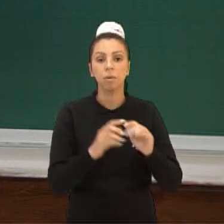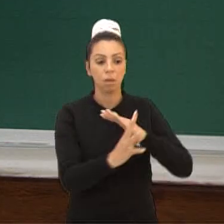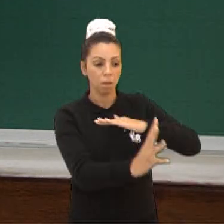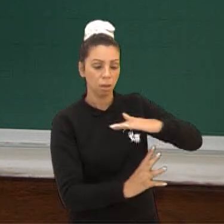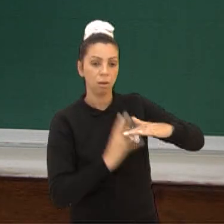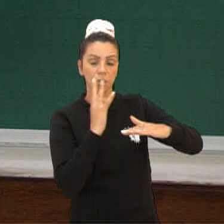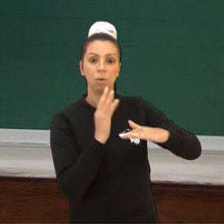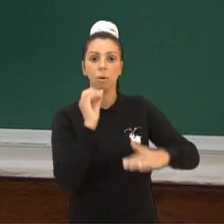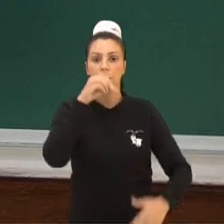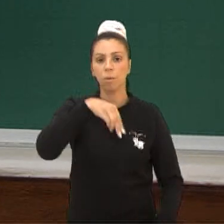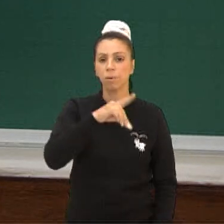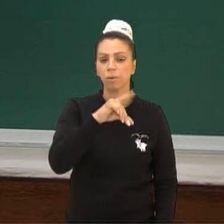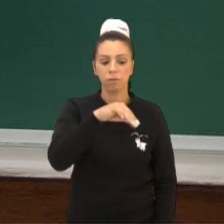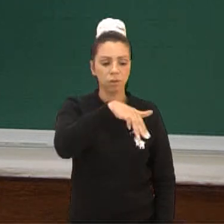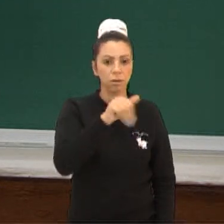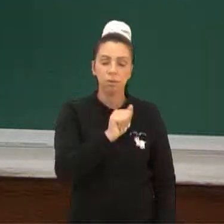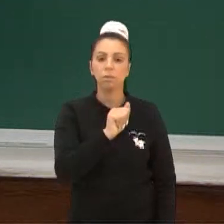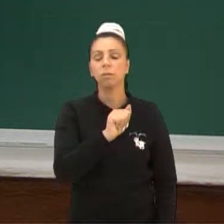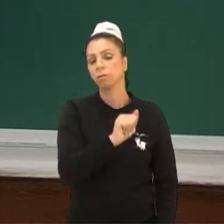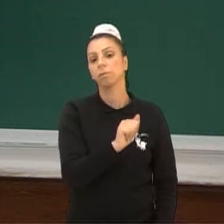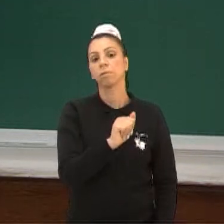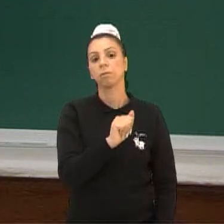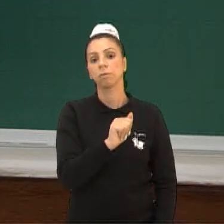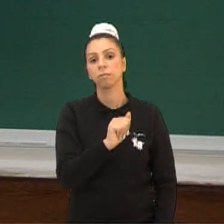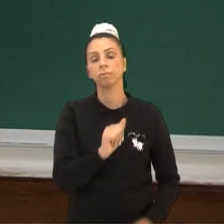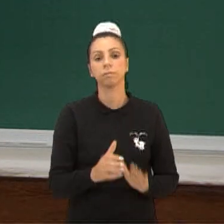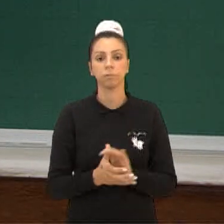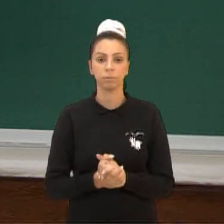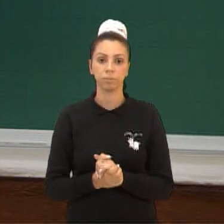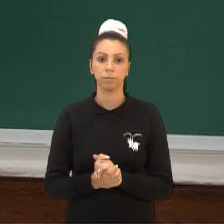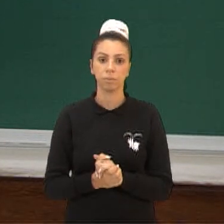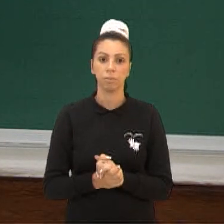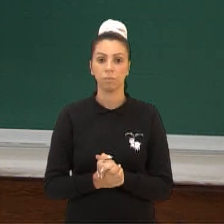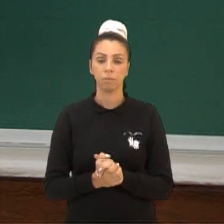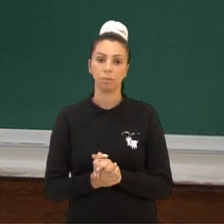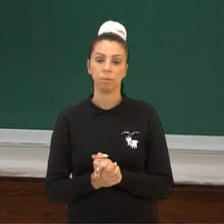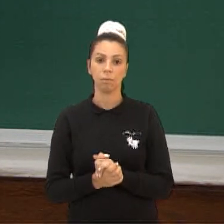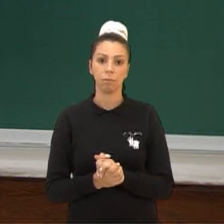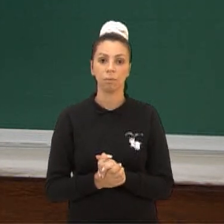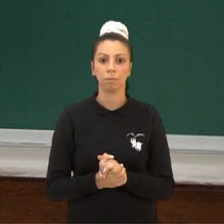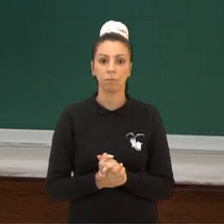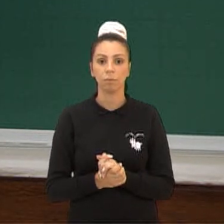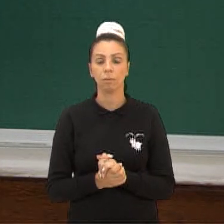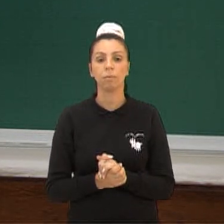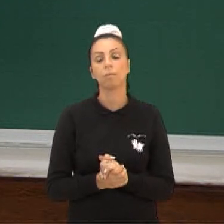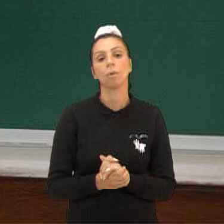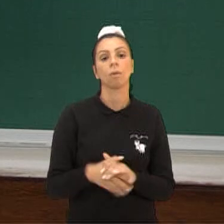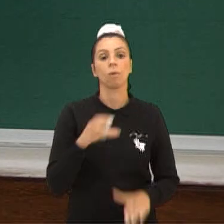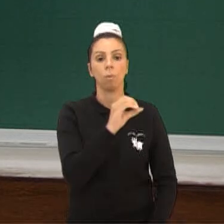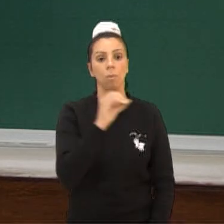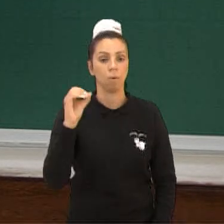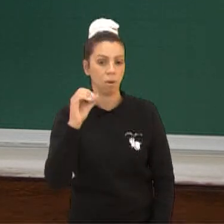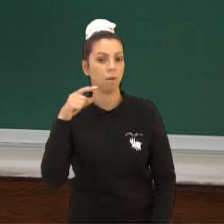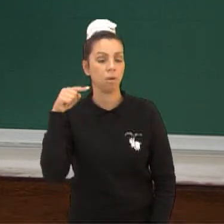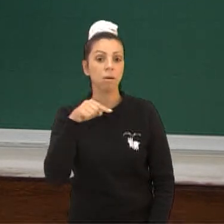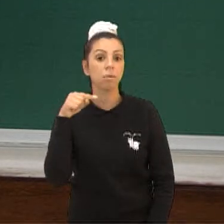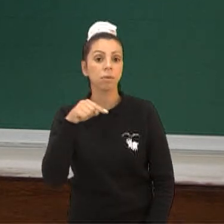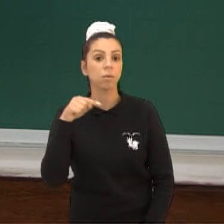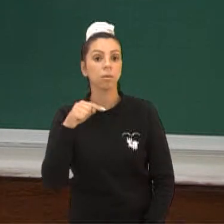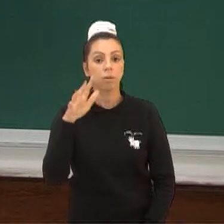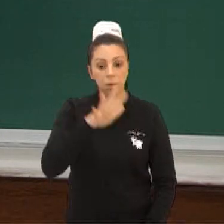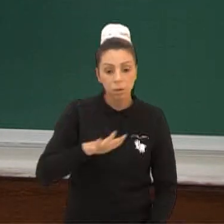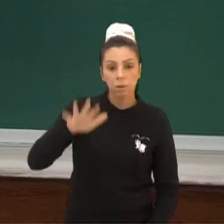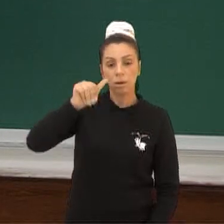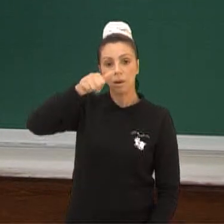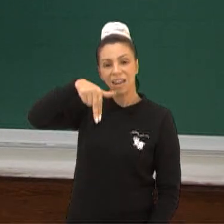andina significa o quê? Que eles vieram da parte oeste, no norte, leste, do oeste, onde tem a região